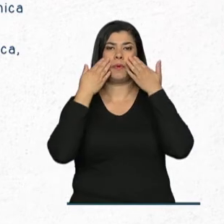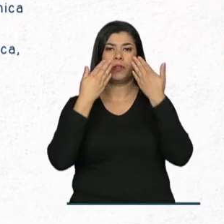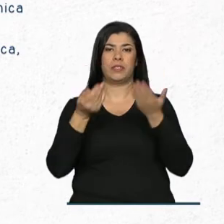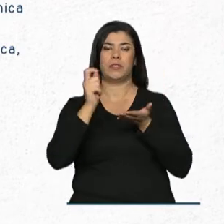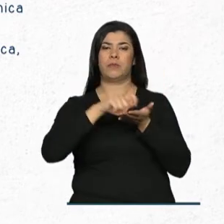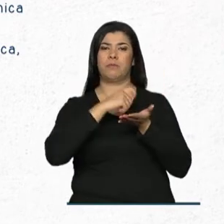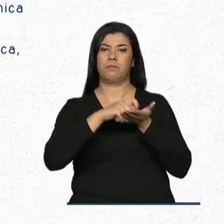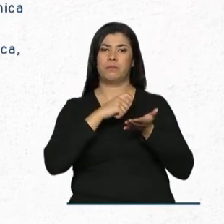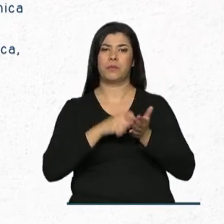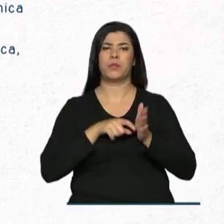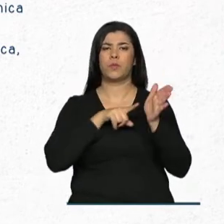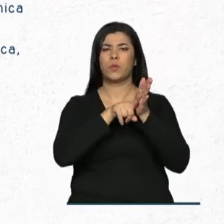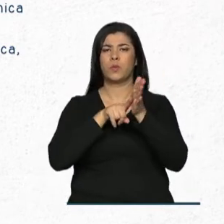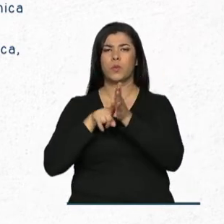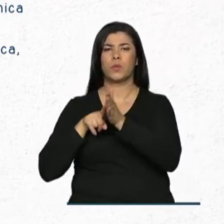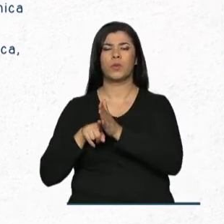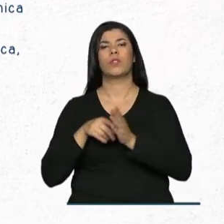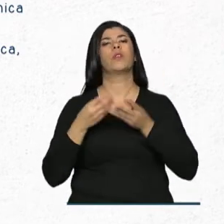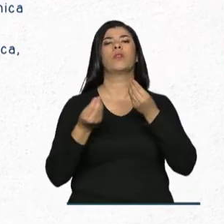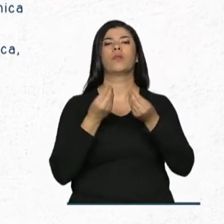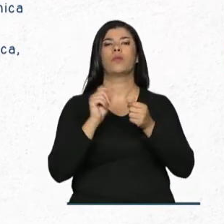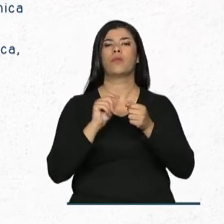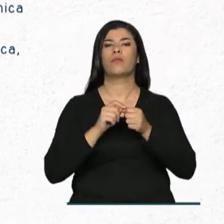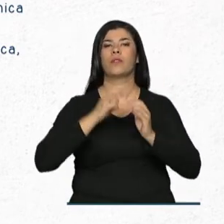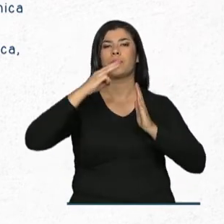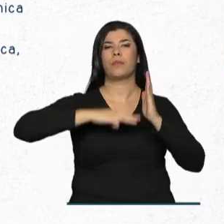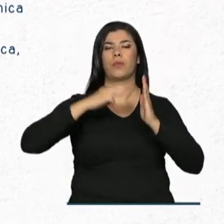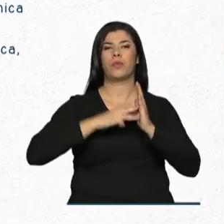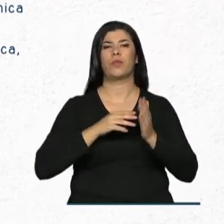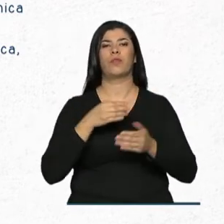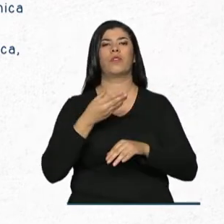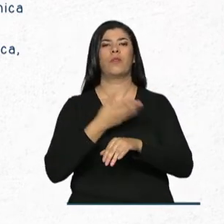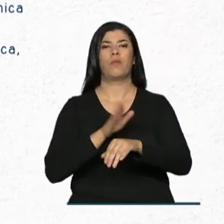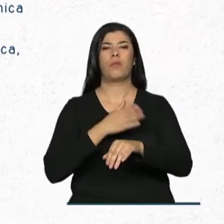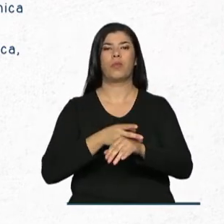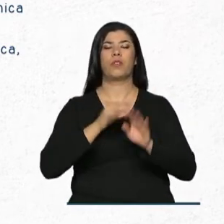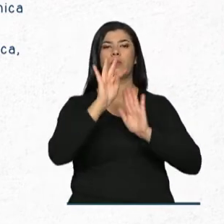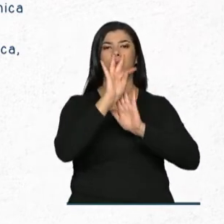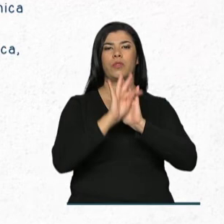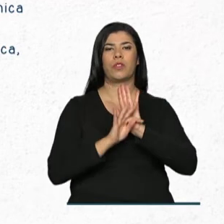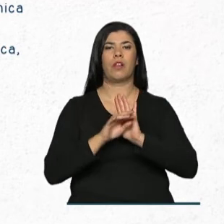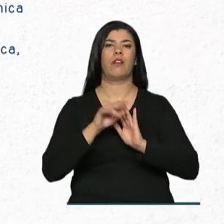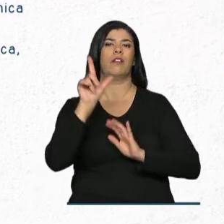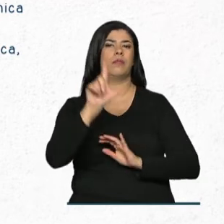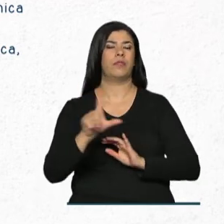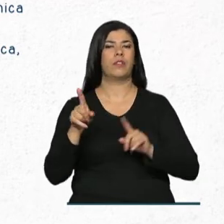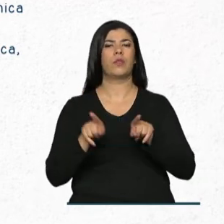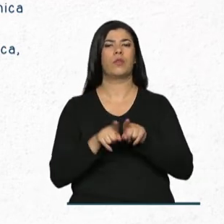trabalhos em forma de investigação histórica, monografia, ensaio ou texto literário.